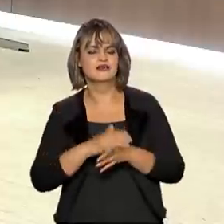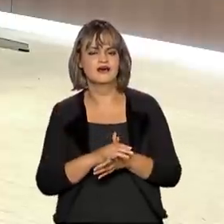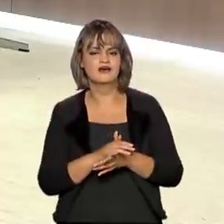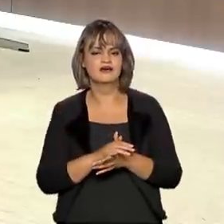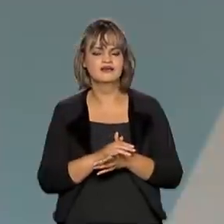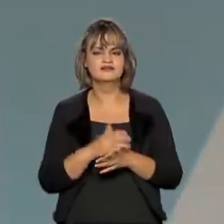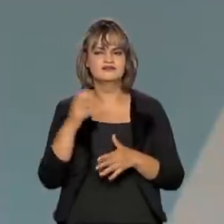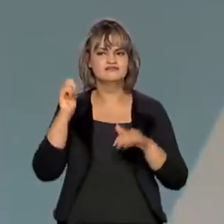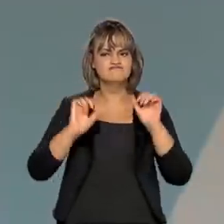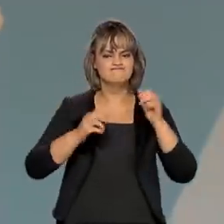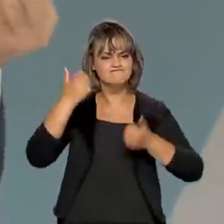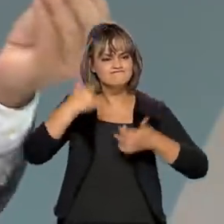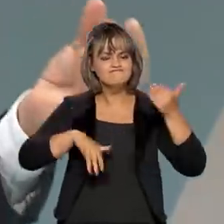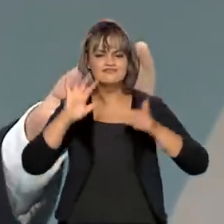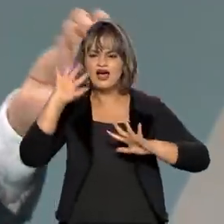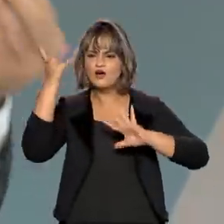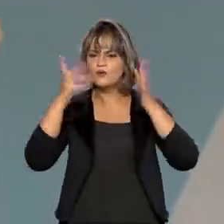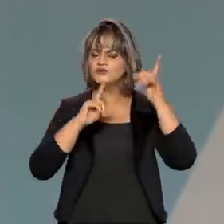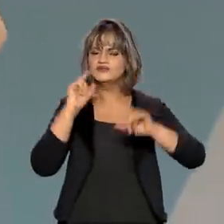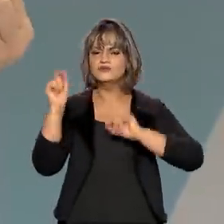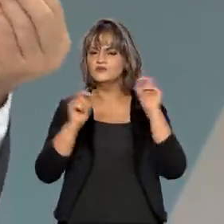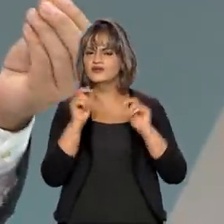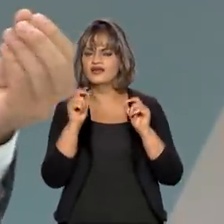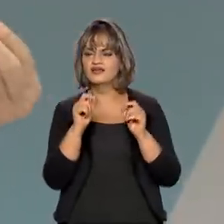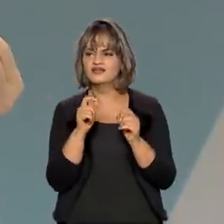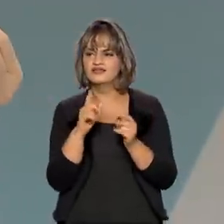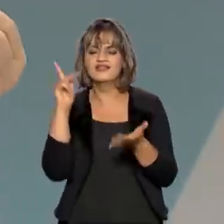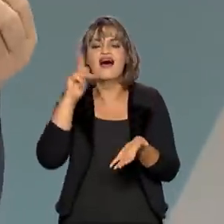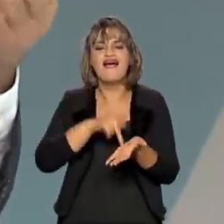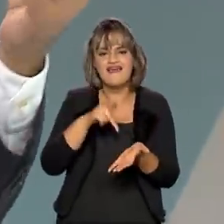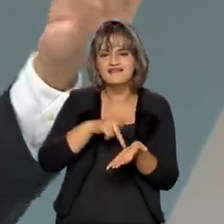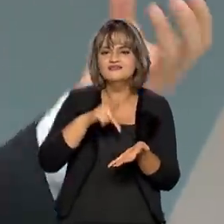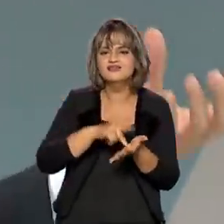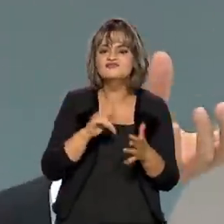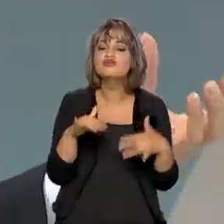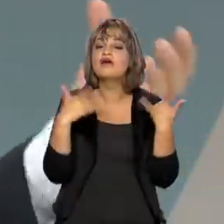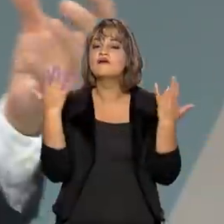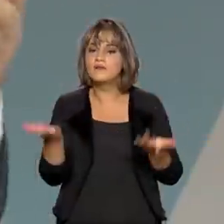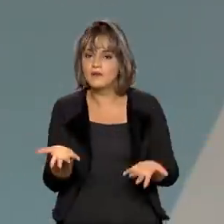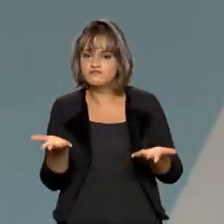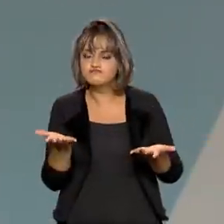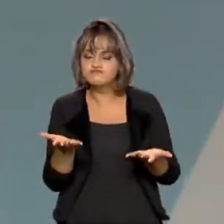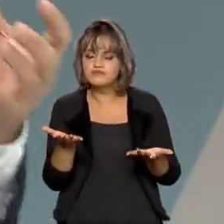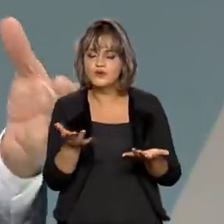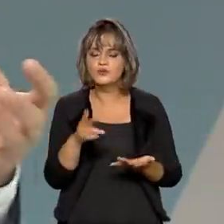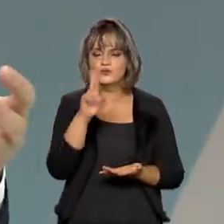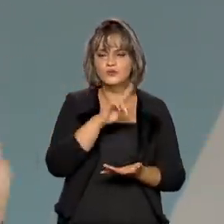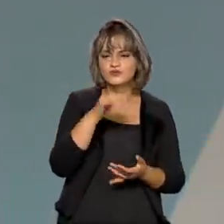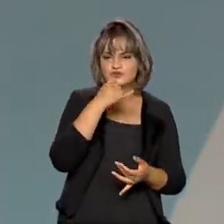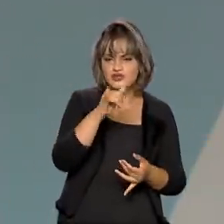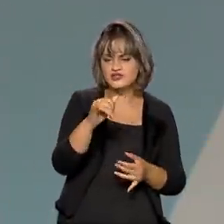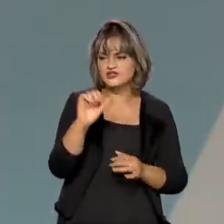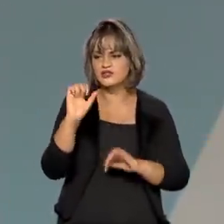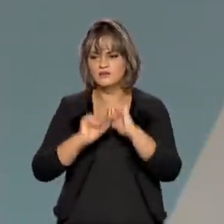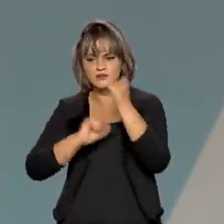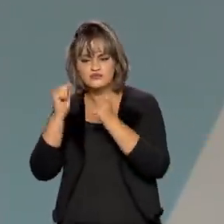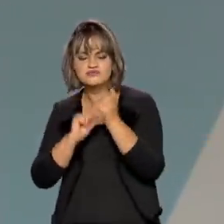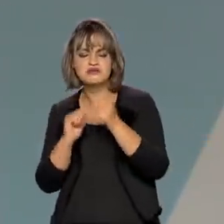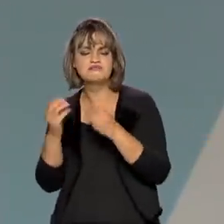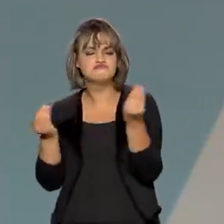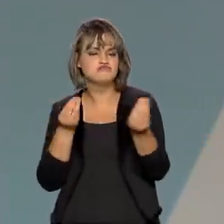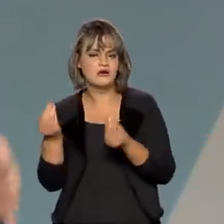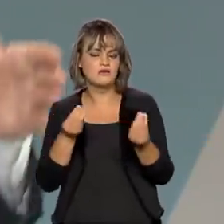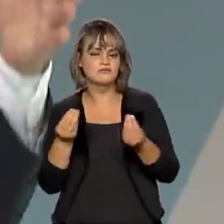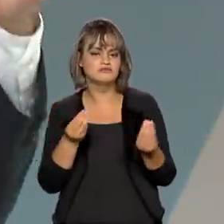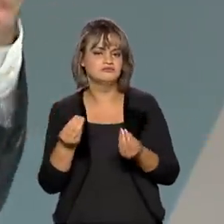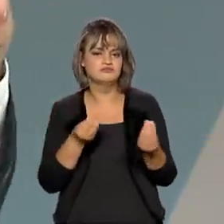um panorama para o telespectador, como é que está a real situação da produção e do consumo de energia elétrica no